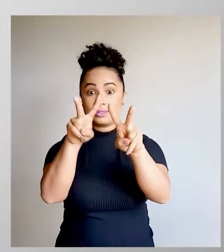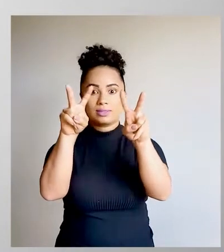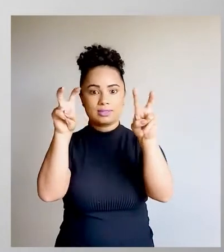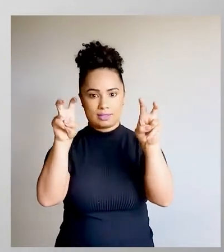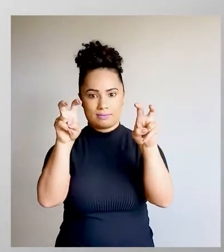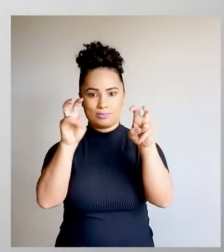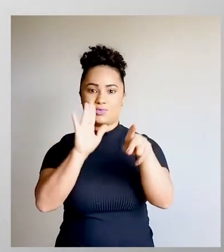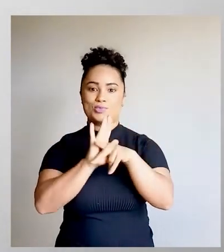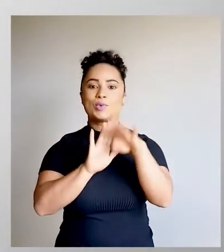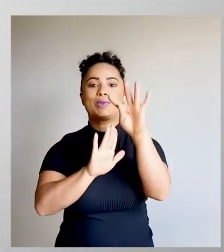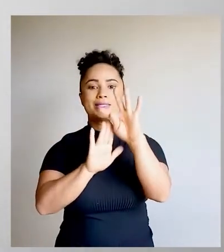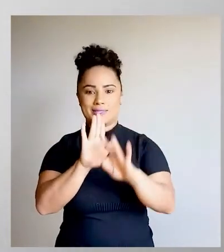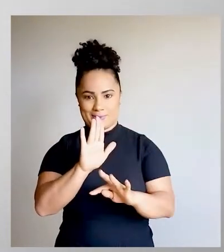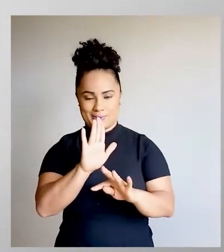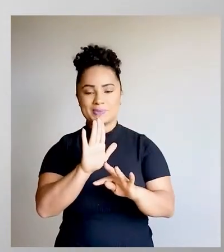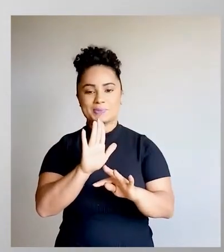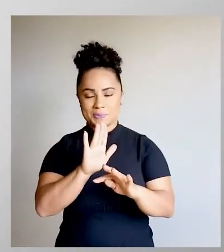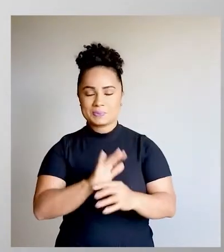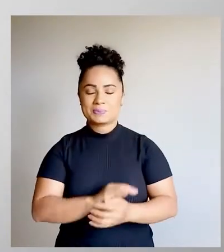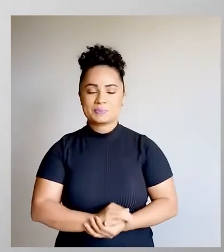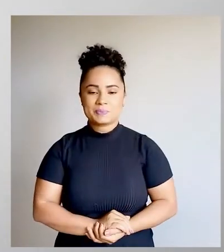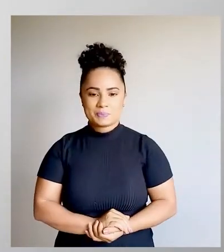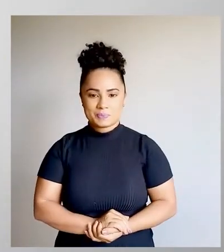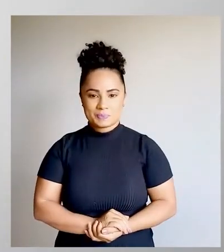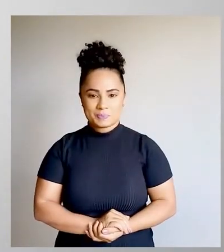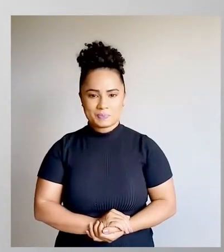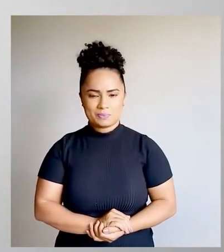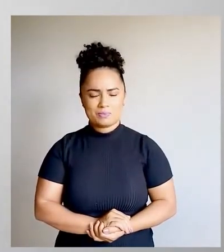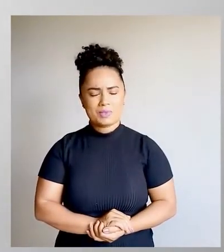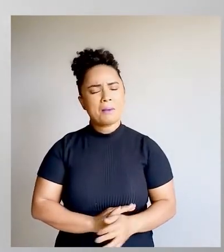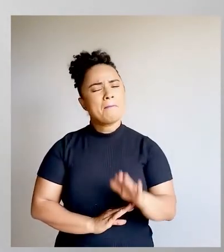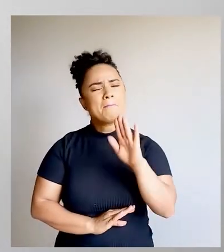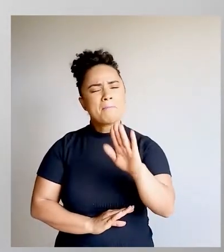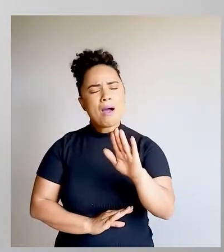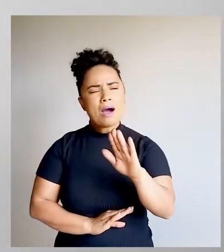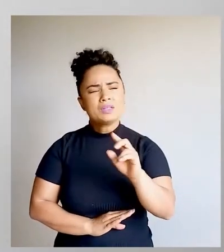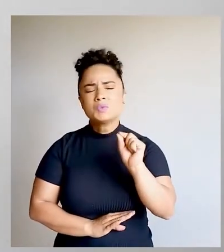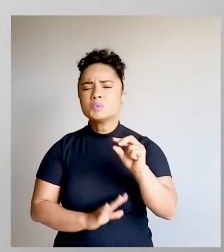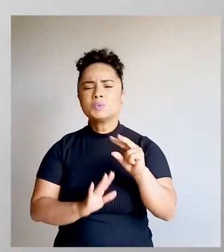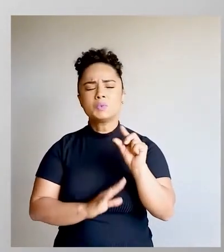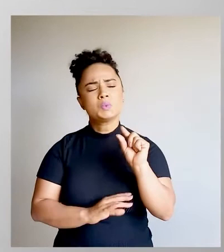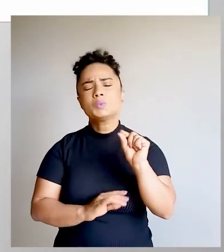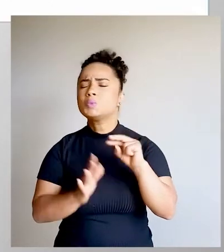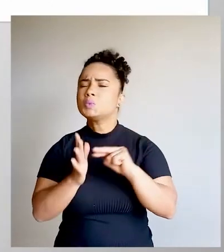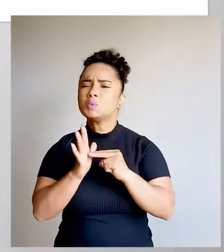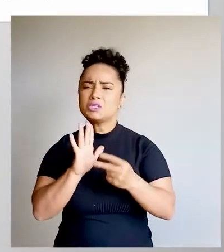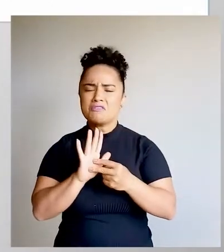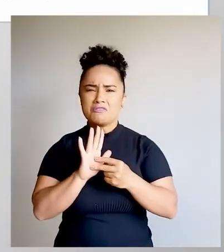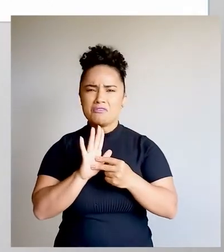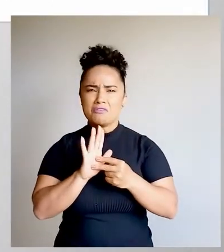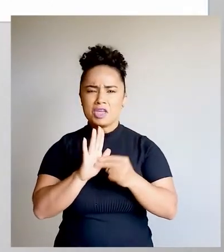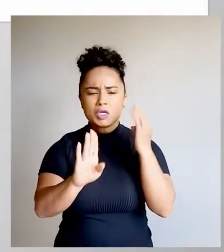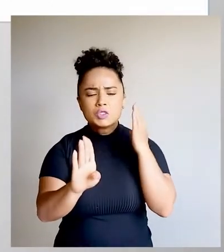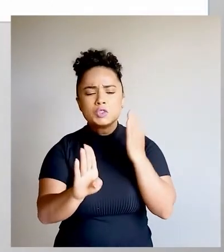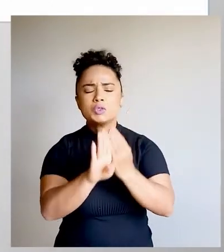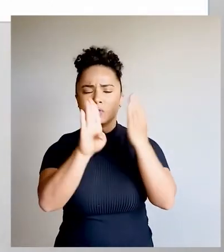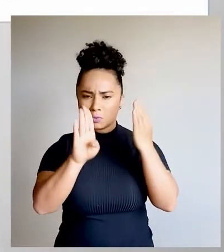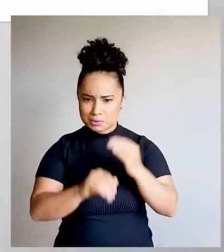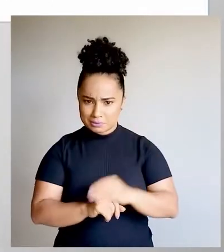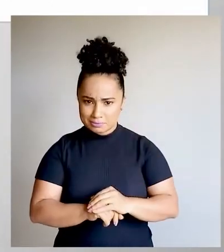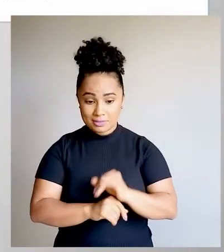o tema de um texto. O que é identificar? Identificar é